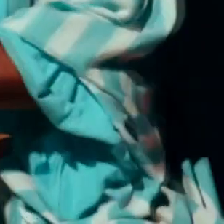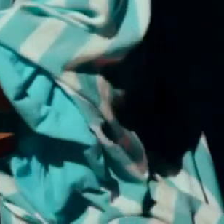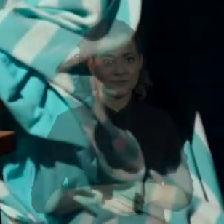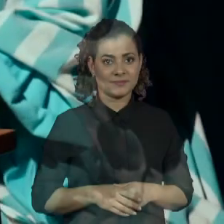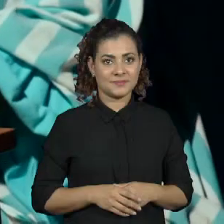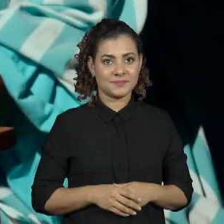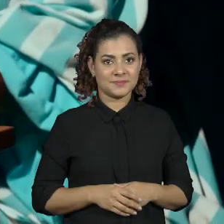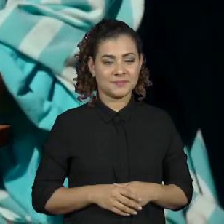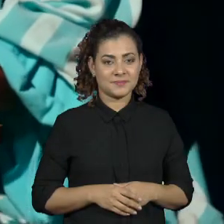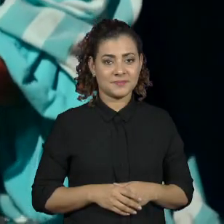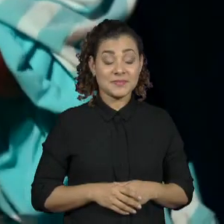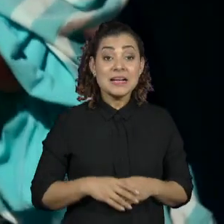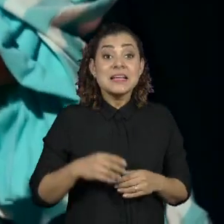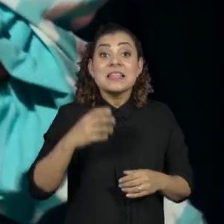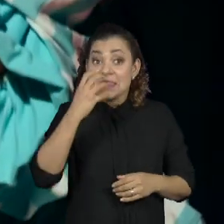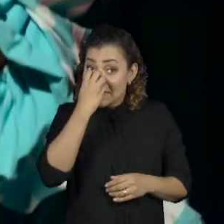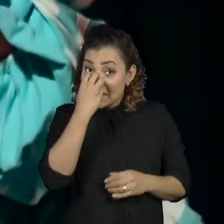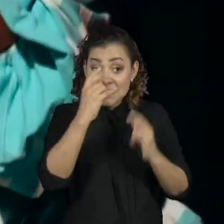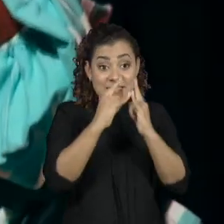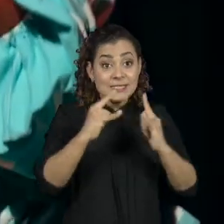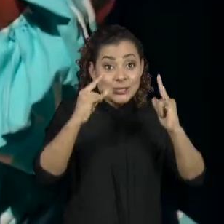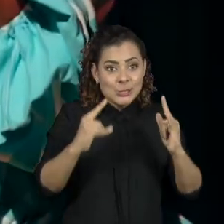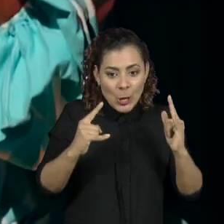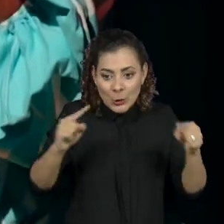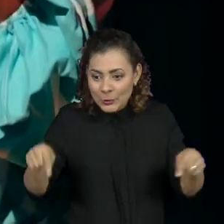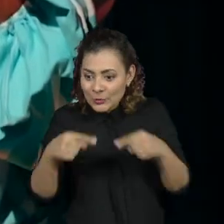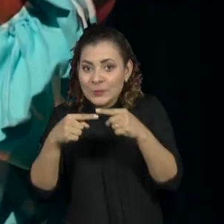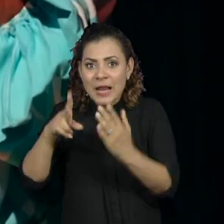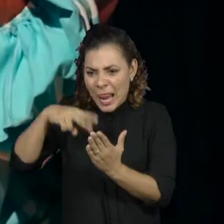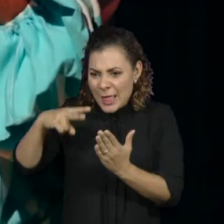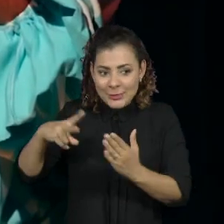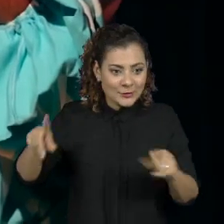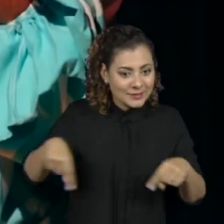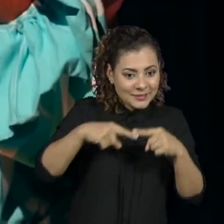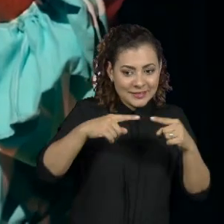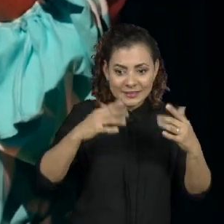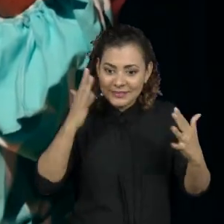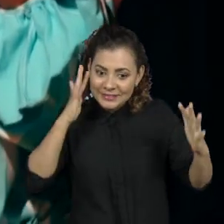A magia do circo encontra a fantasia da leitura.